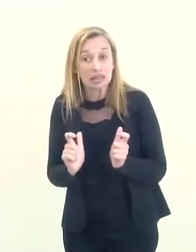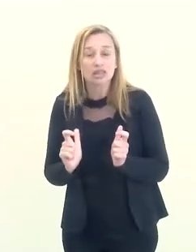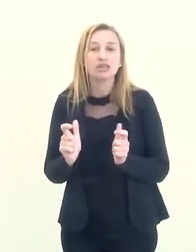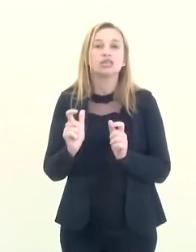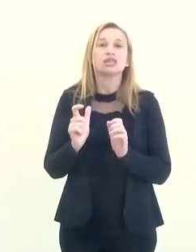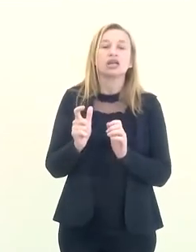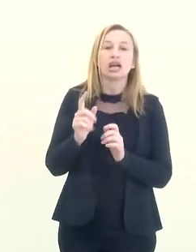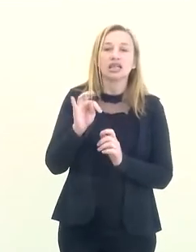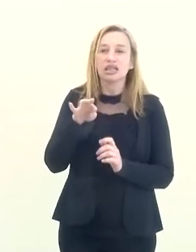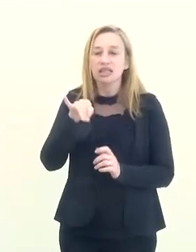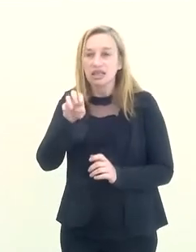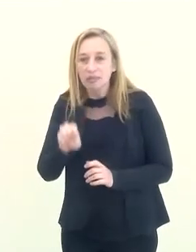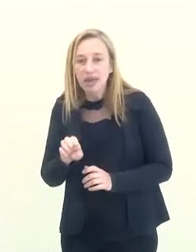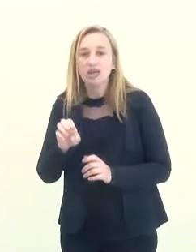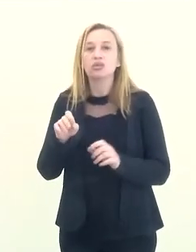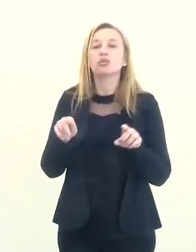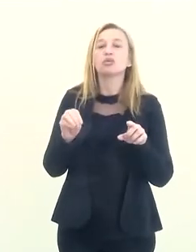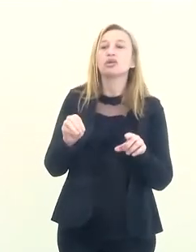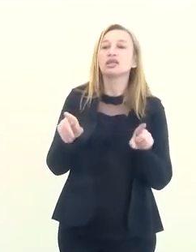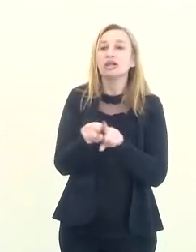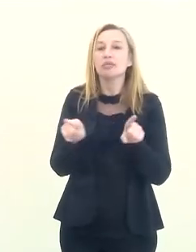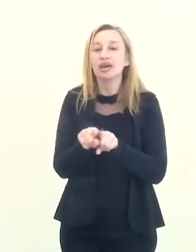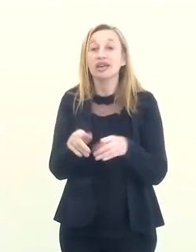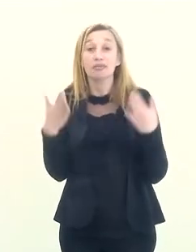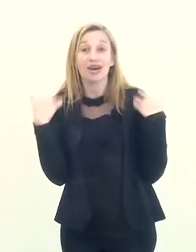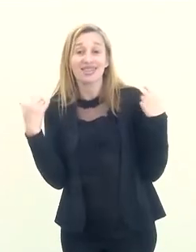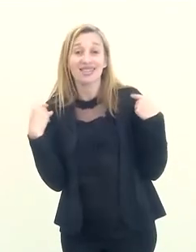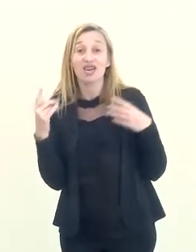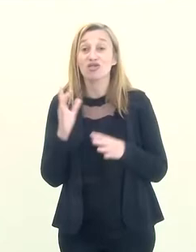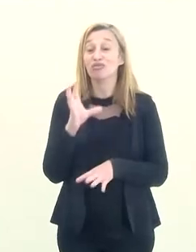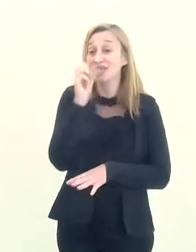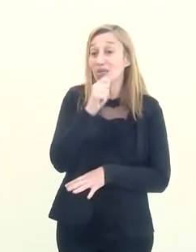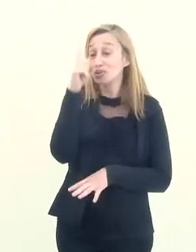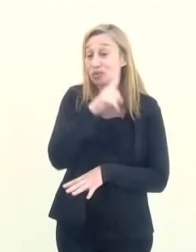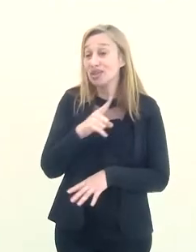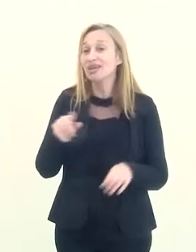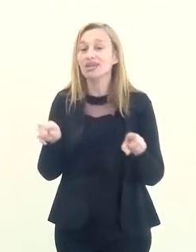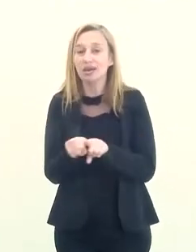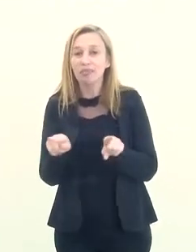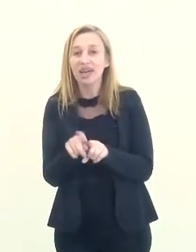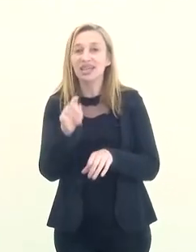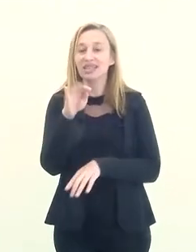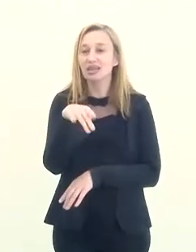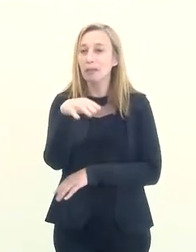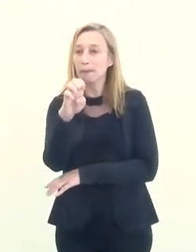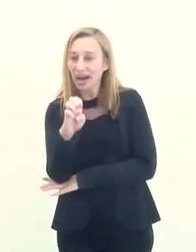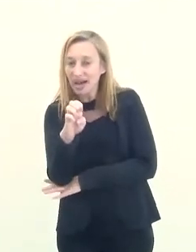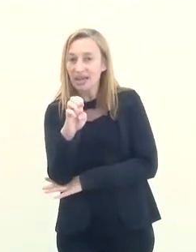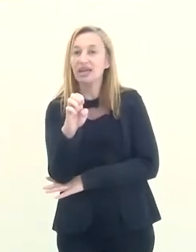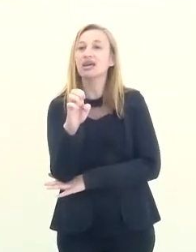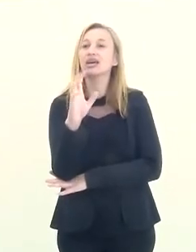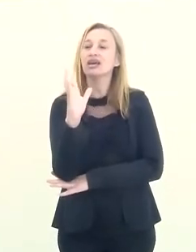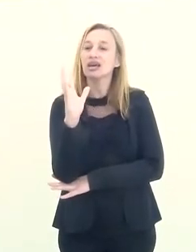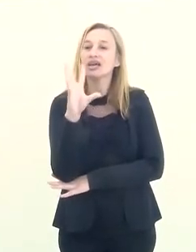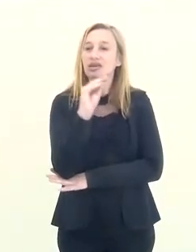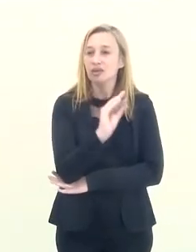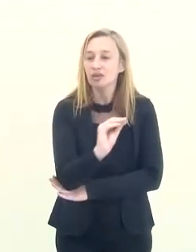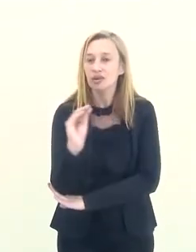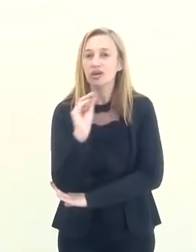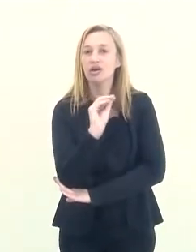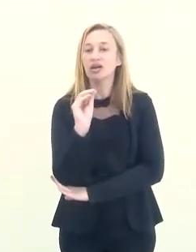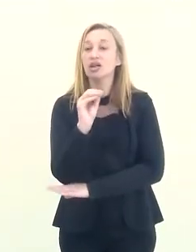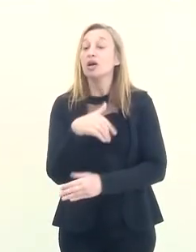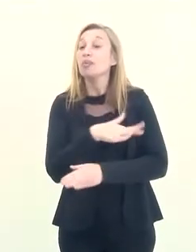principalmente nos fins de semana. Então esse parque também vai ser uma alternativa para todos os moradores da Baixada.